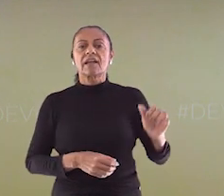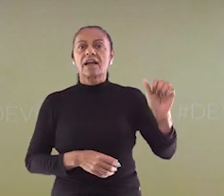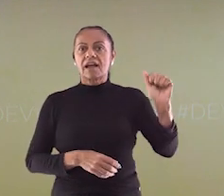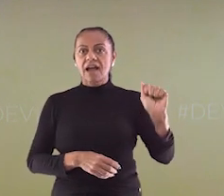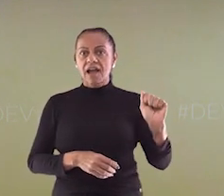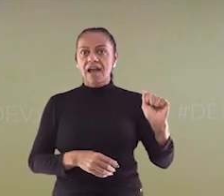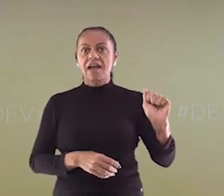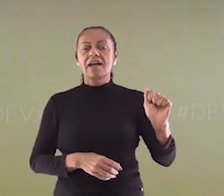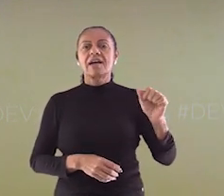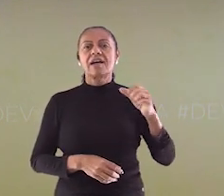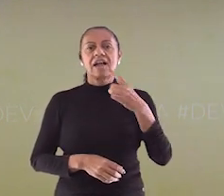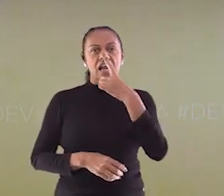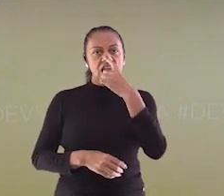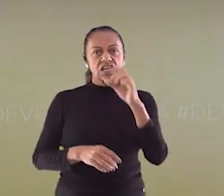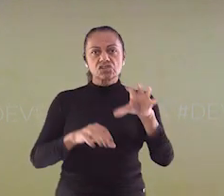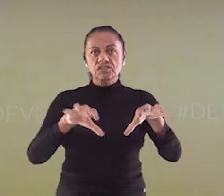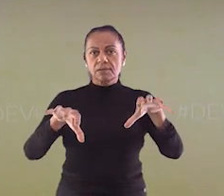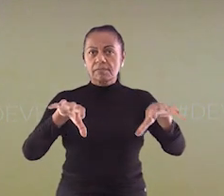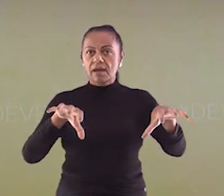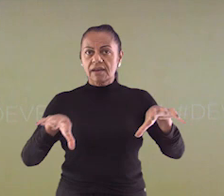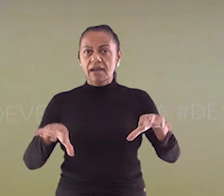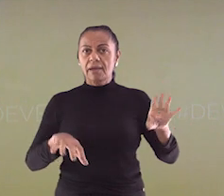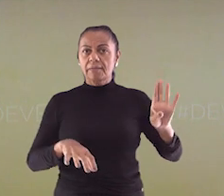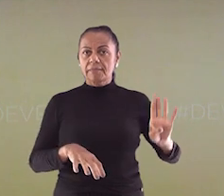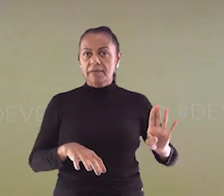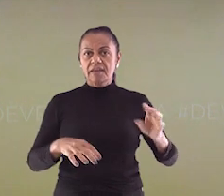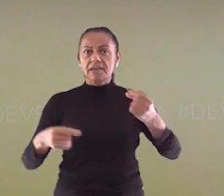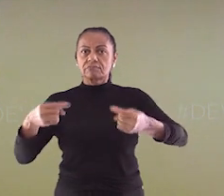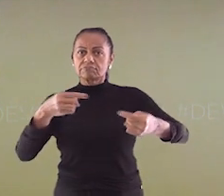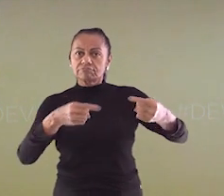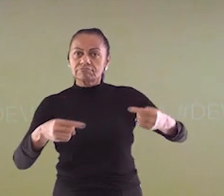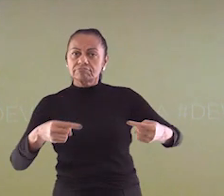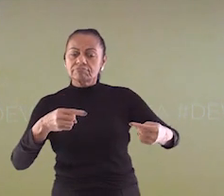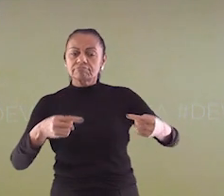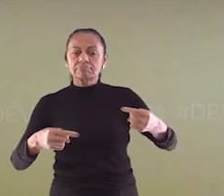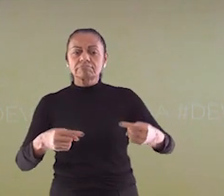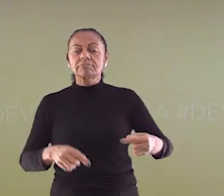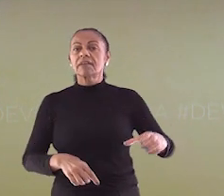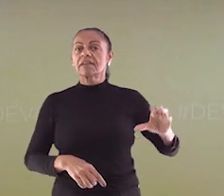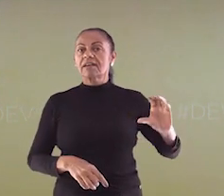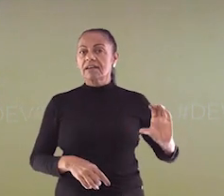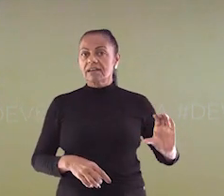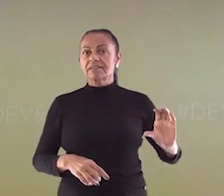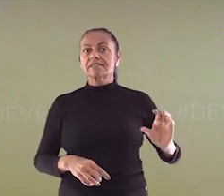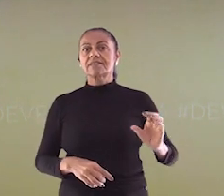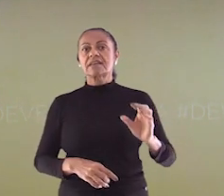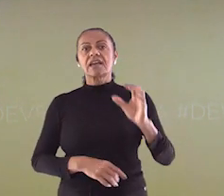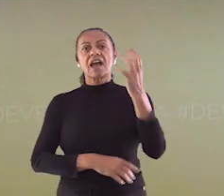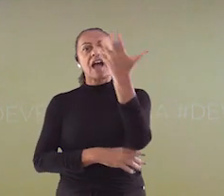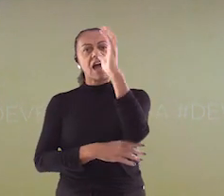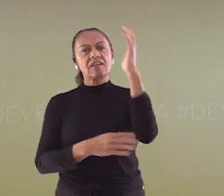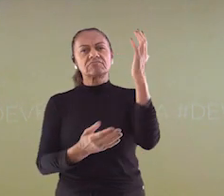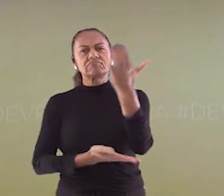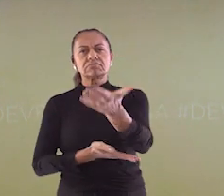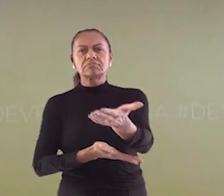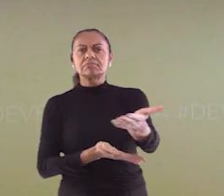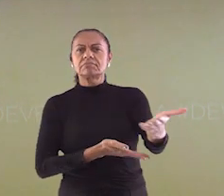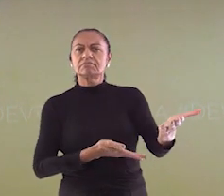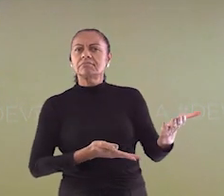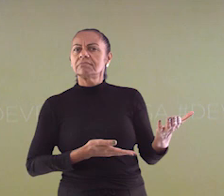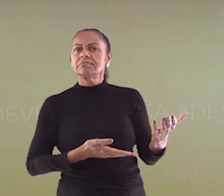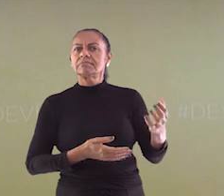enchentes? Alternativa A, separar o lixo. Alternativa B, discutir políticas